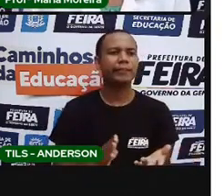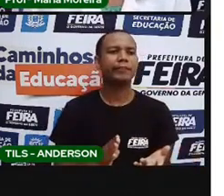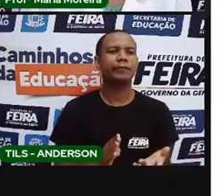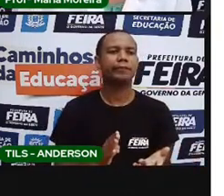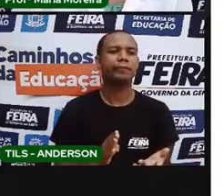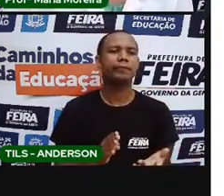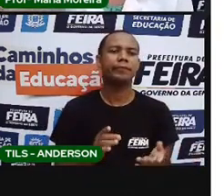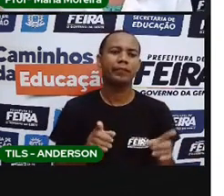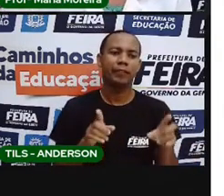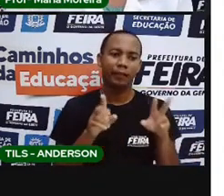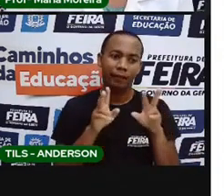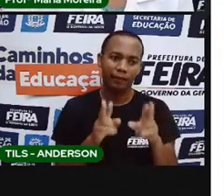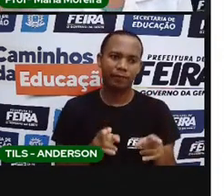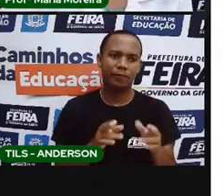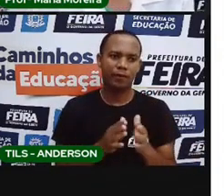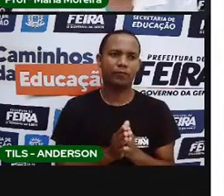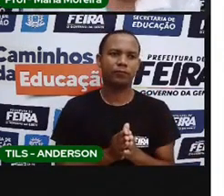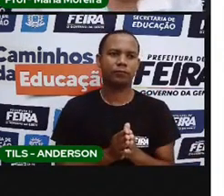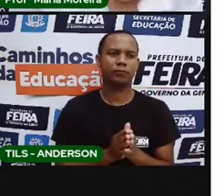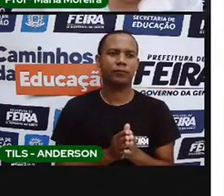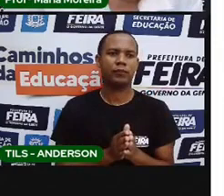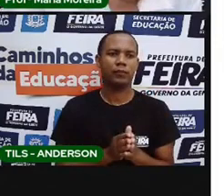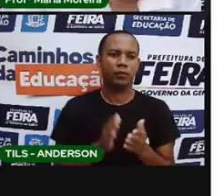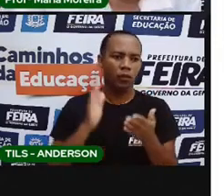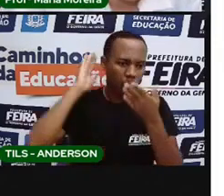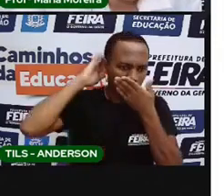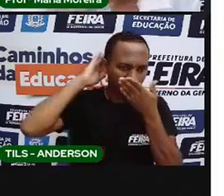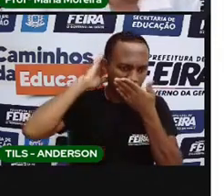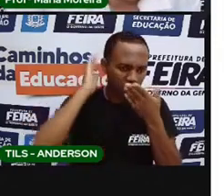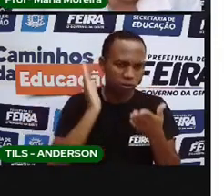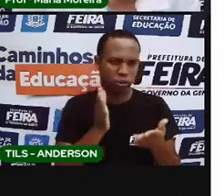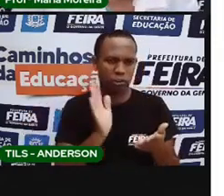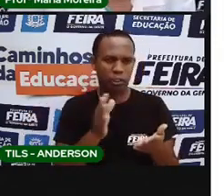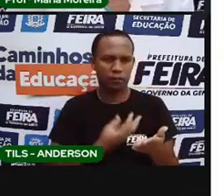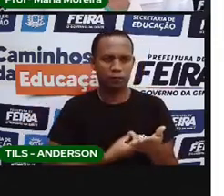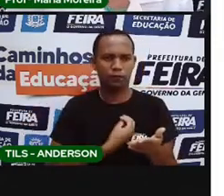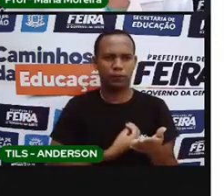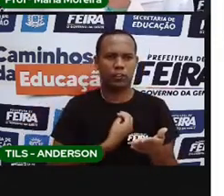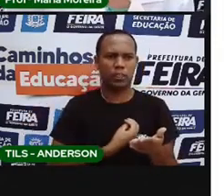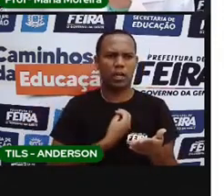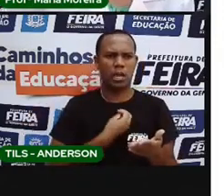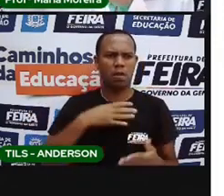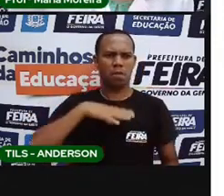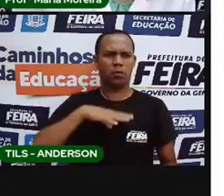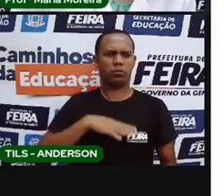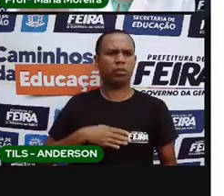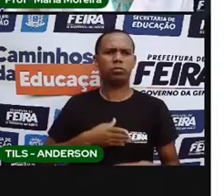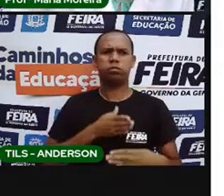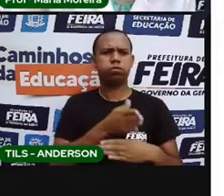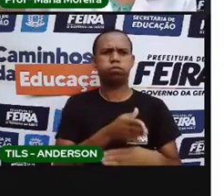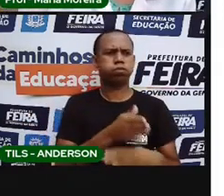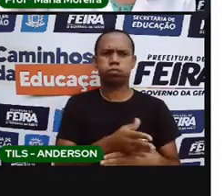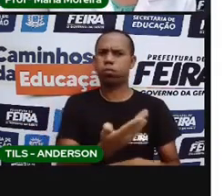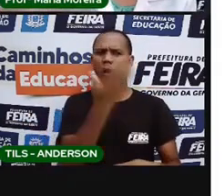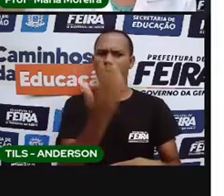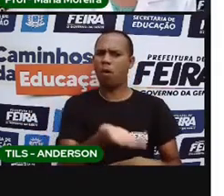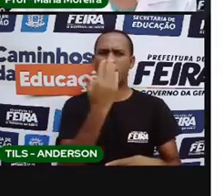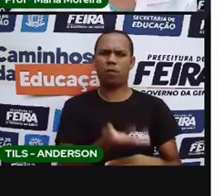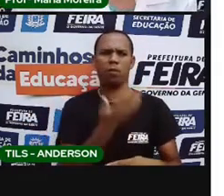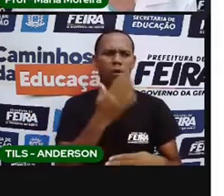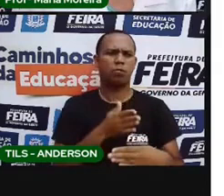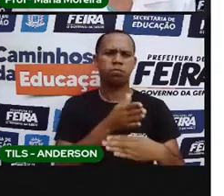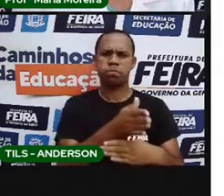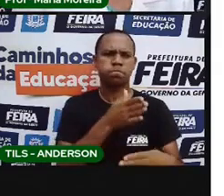já estão aqui chegam esses portugueses e dizem não, você está aqui, você chegou primeiro, mas aqui vai ser meu. E aí, eles começam a